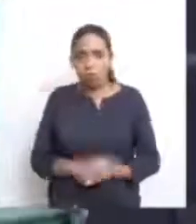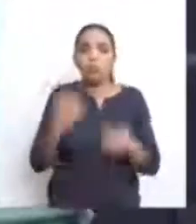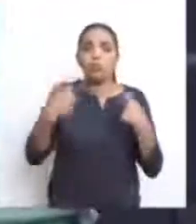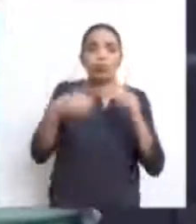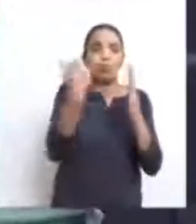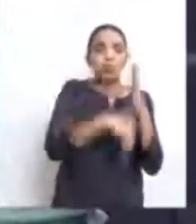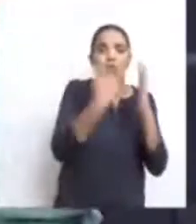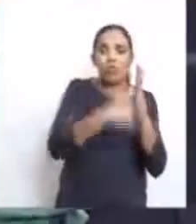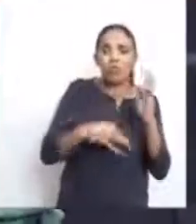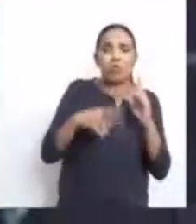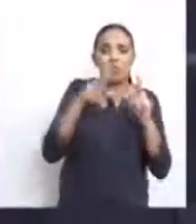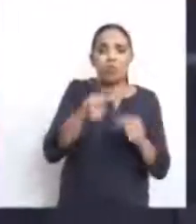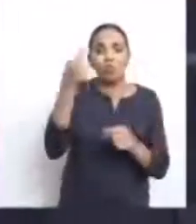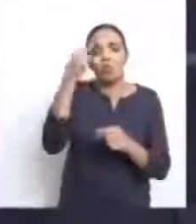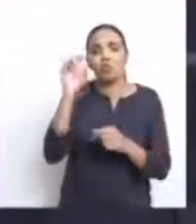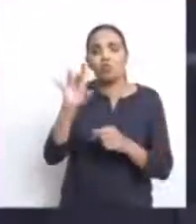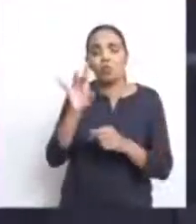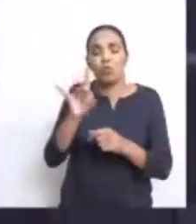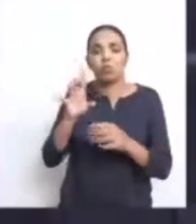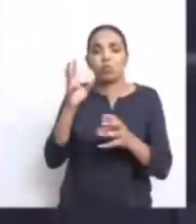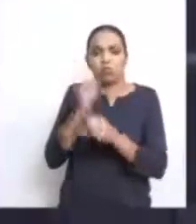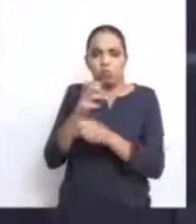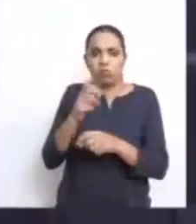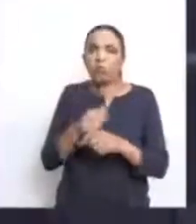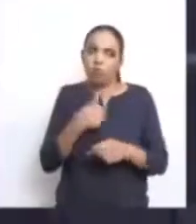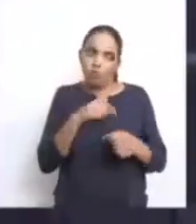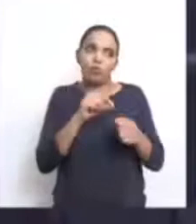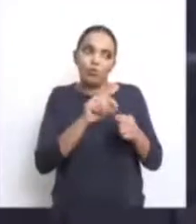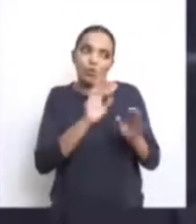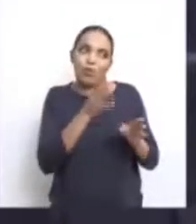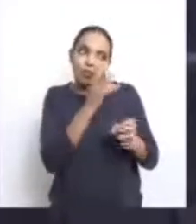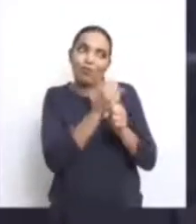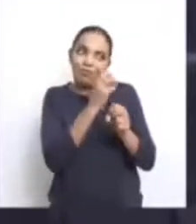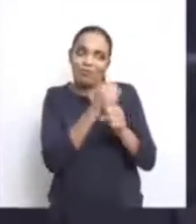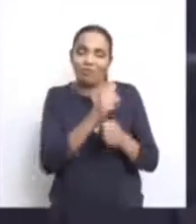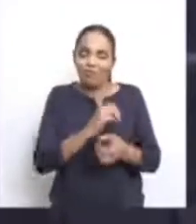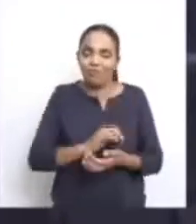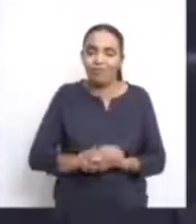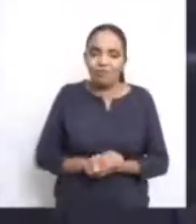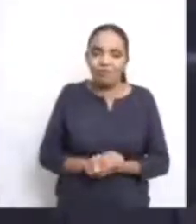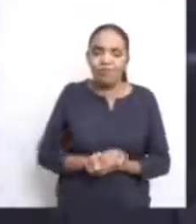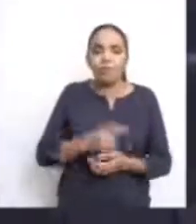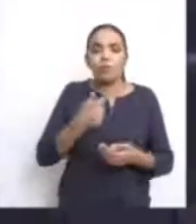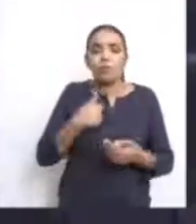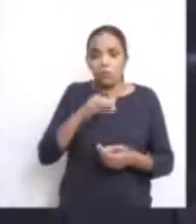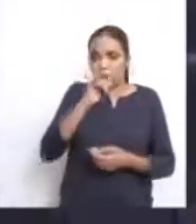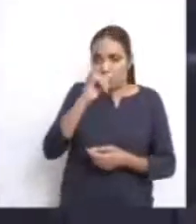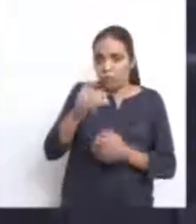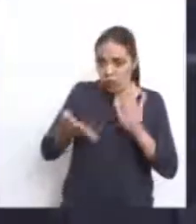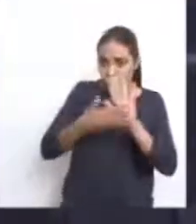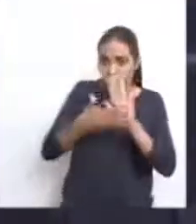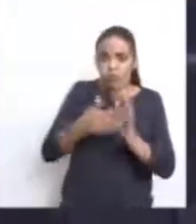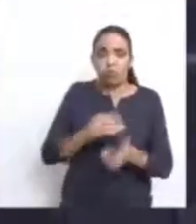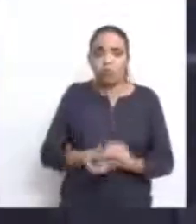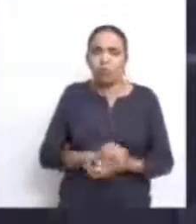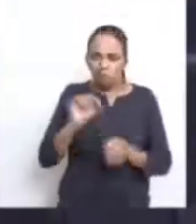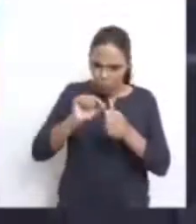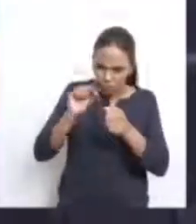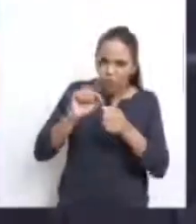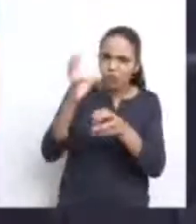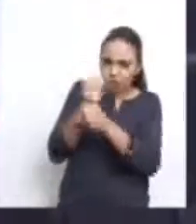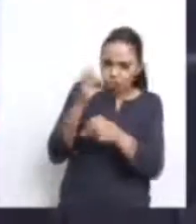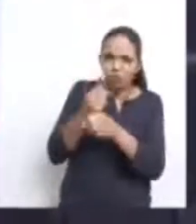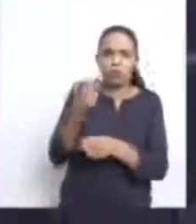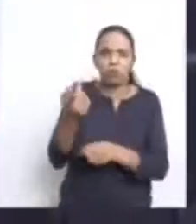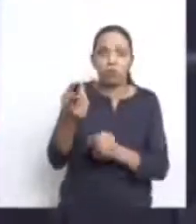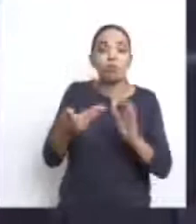e ver apenas a manutenção. Sabe, eu fiz essa conta. E eu lhe trago essa proposição. Faça essa conta.